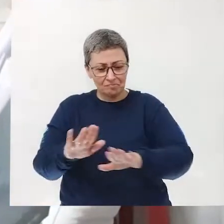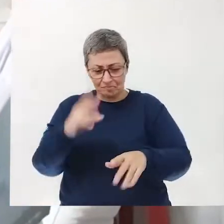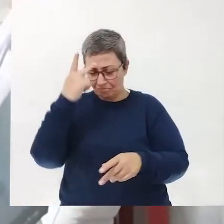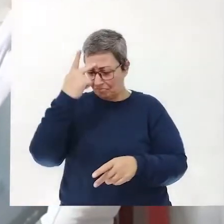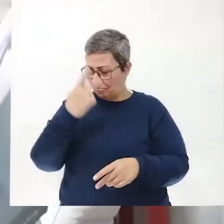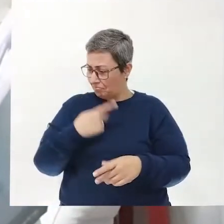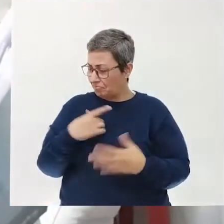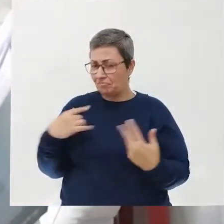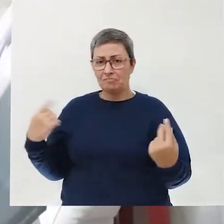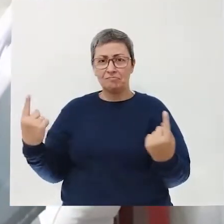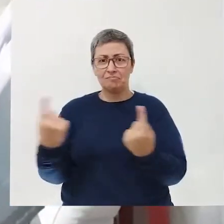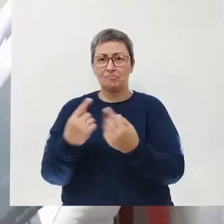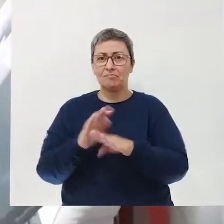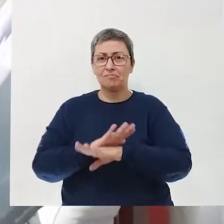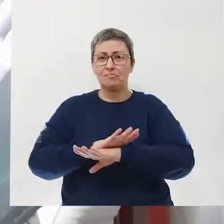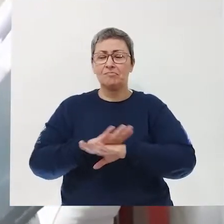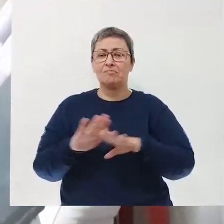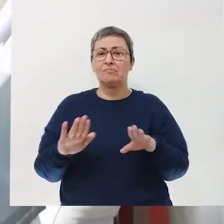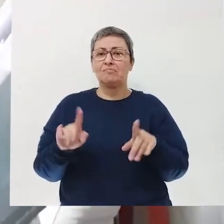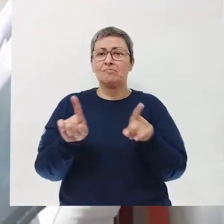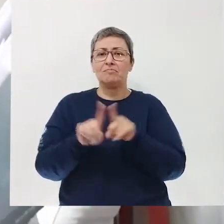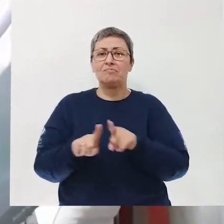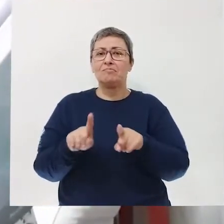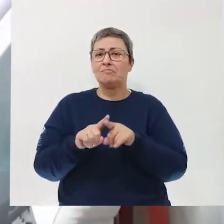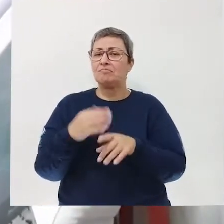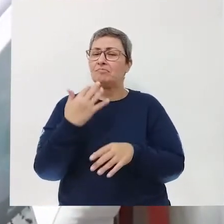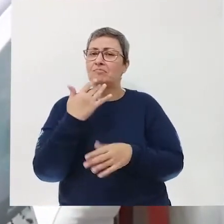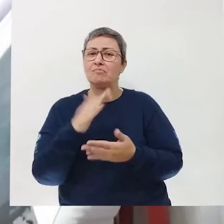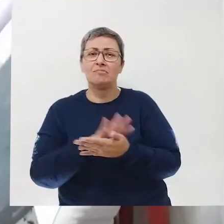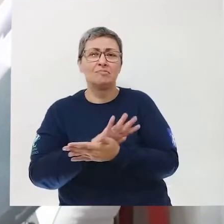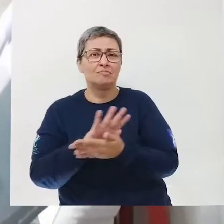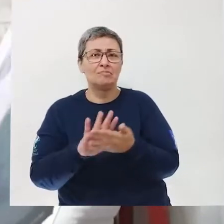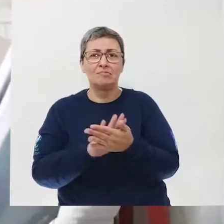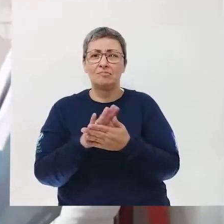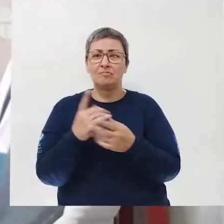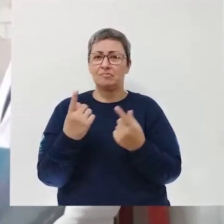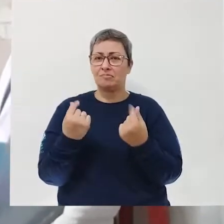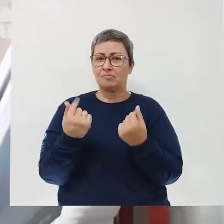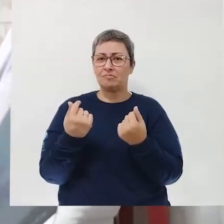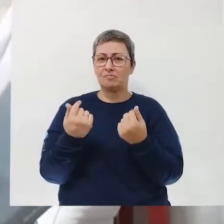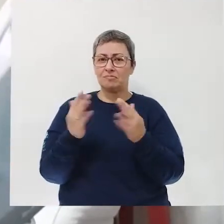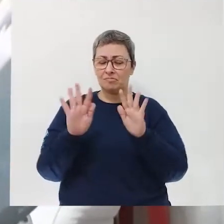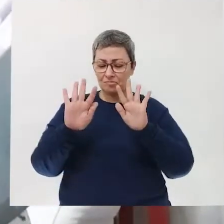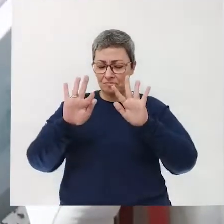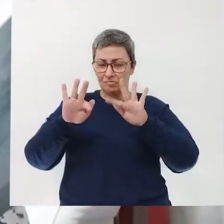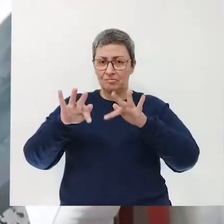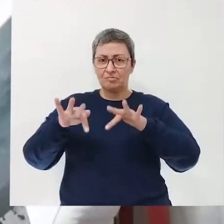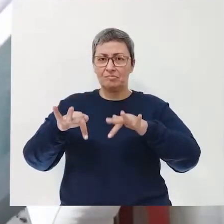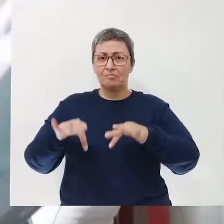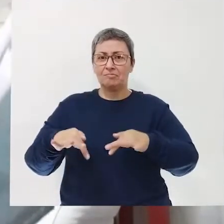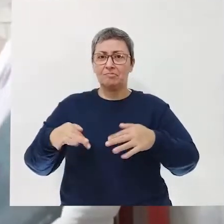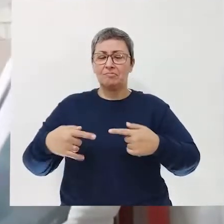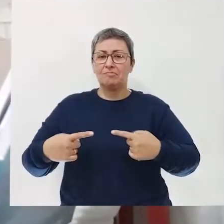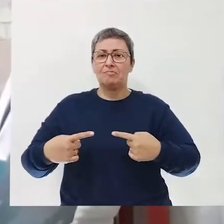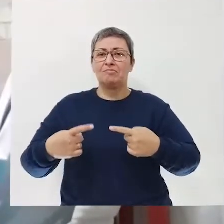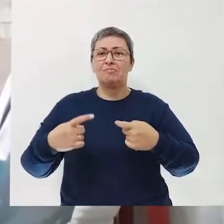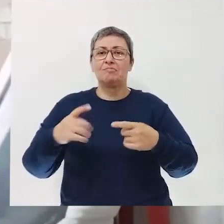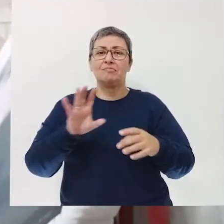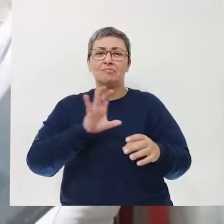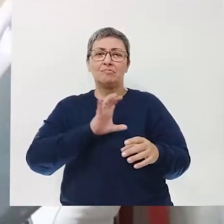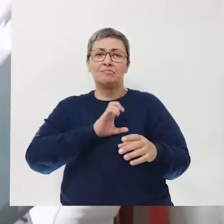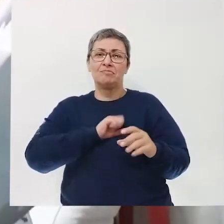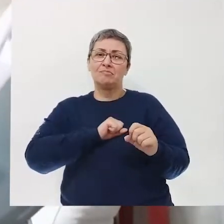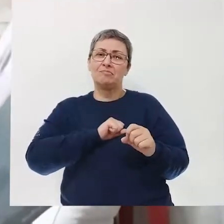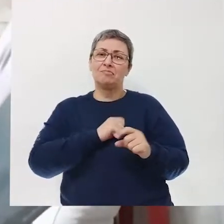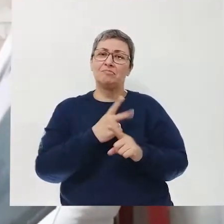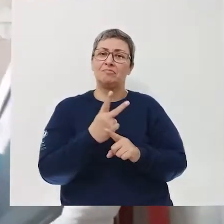si, nem dos outros, tampouco das cores, pois o dinheiro havia sido morto no combate com o amor.